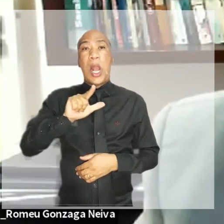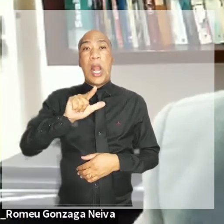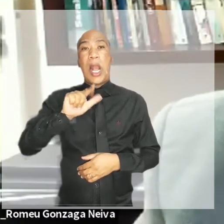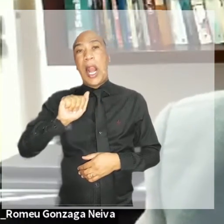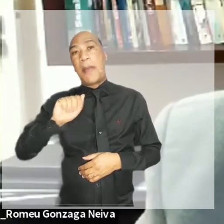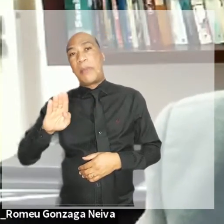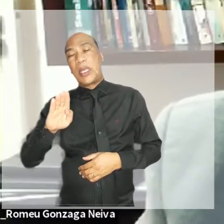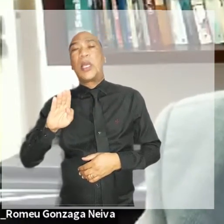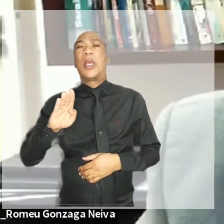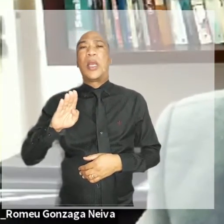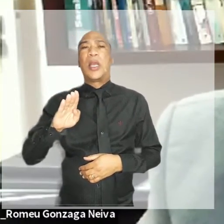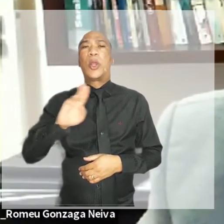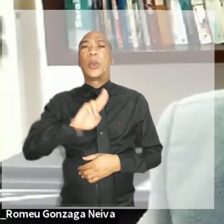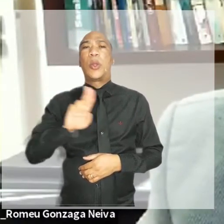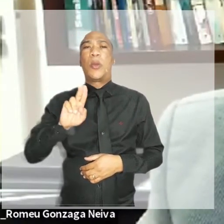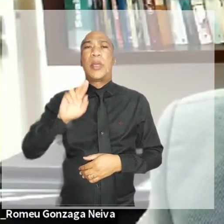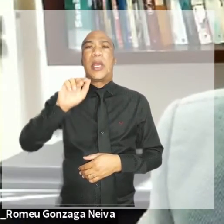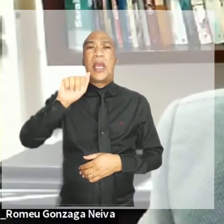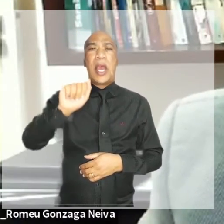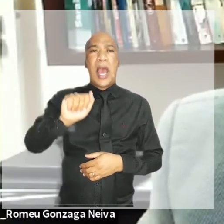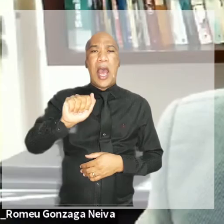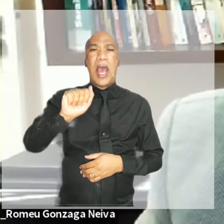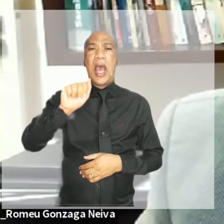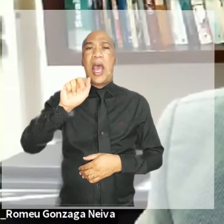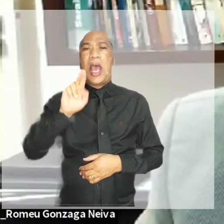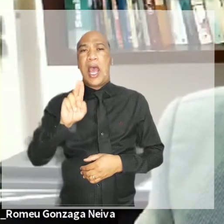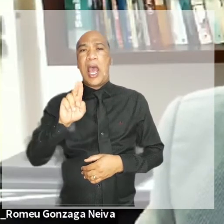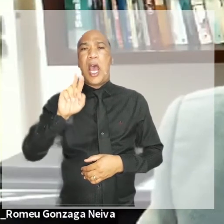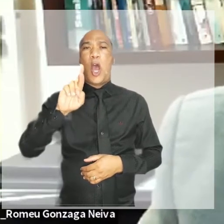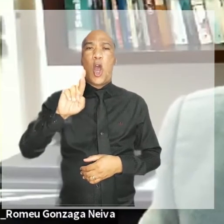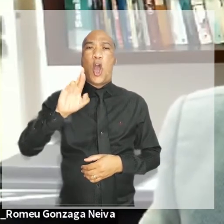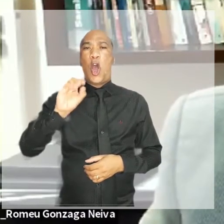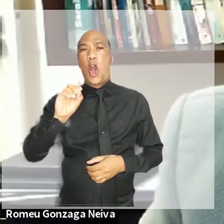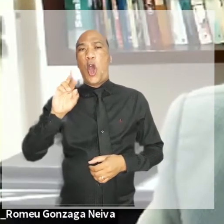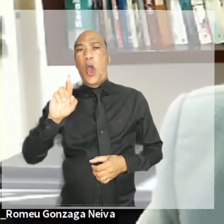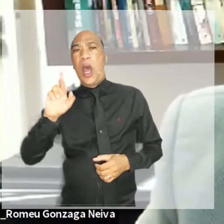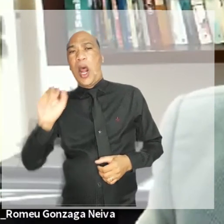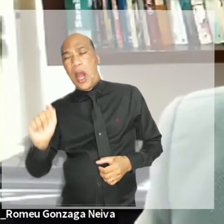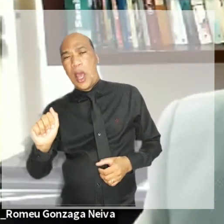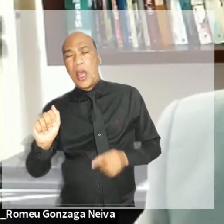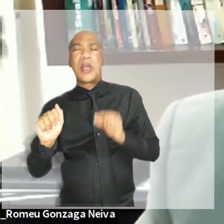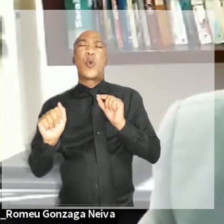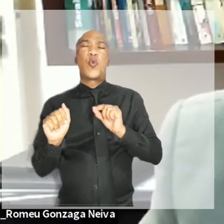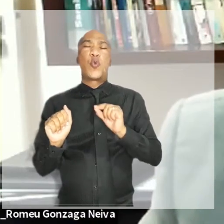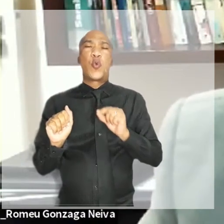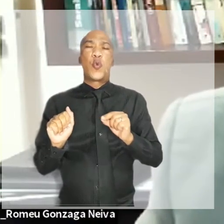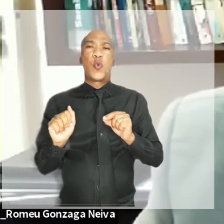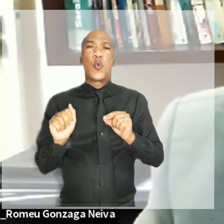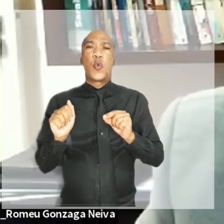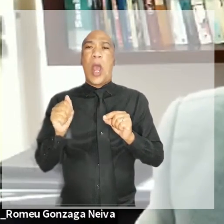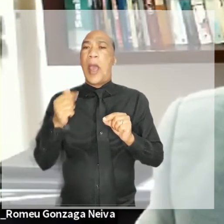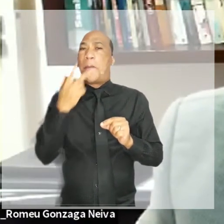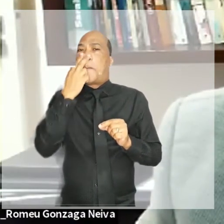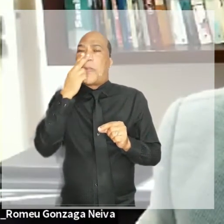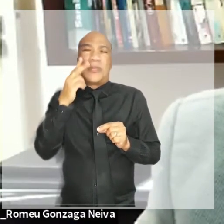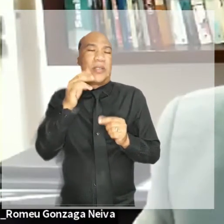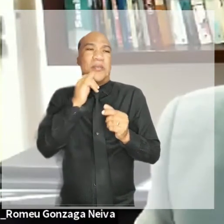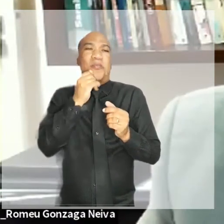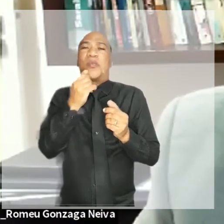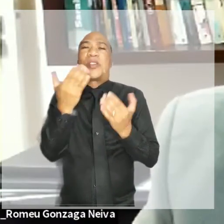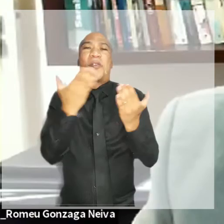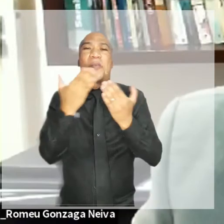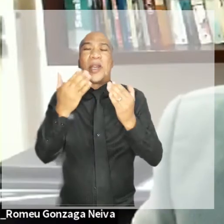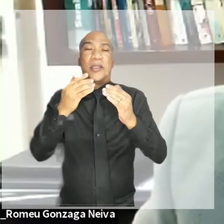como o próprio nome já deixa transparecer, um amanhecer de novas ideias,